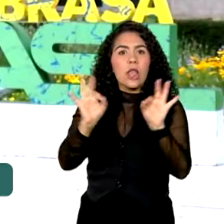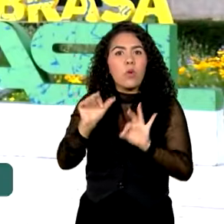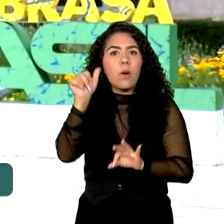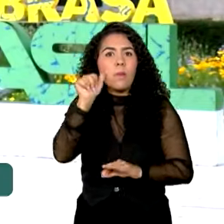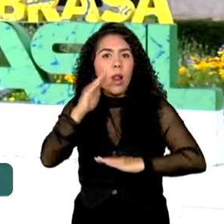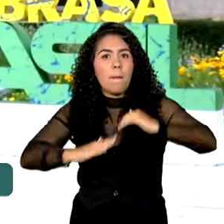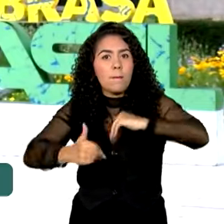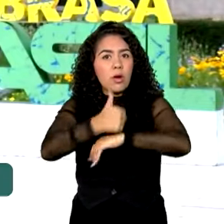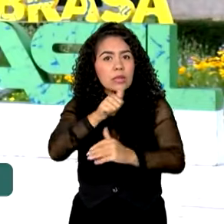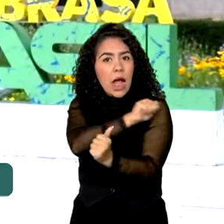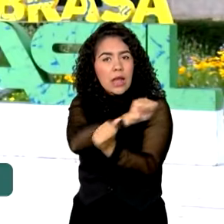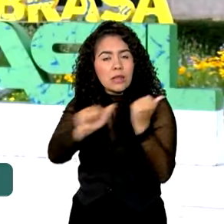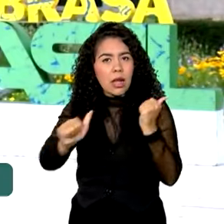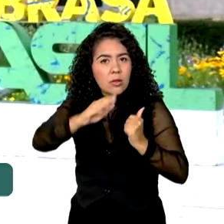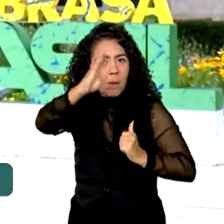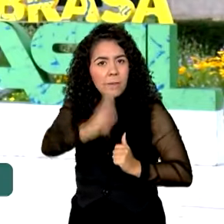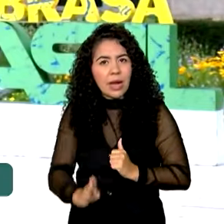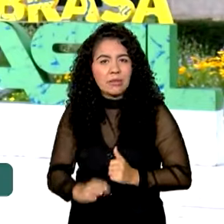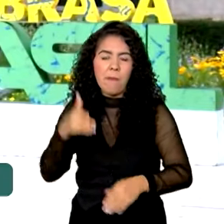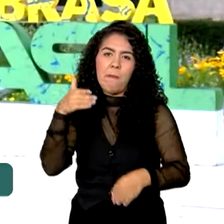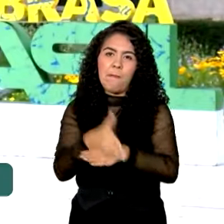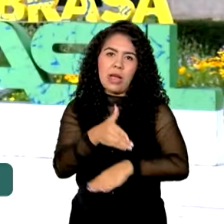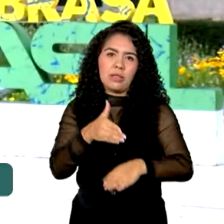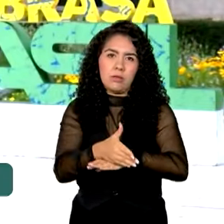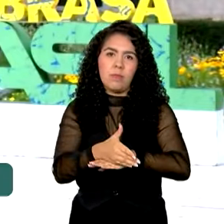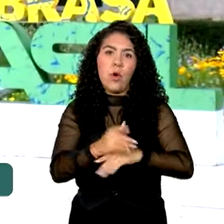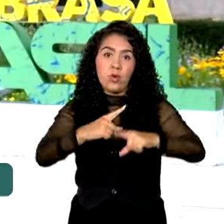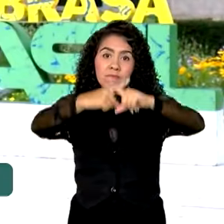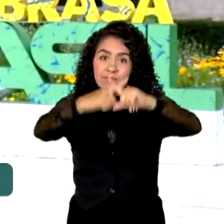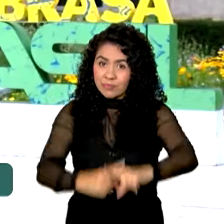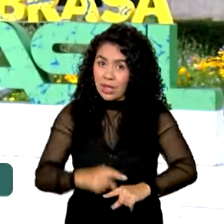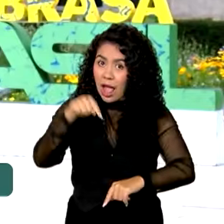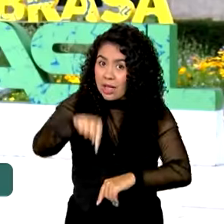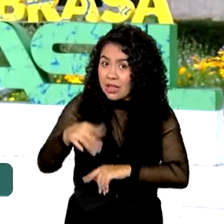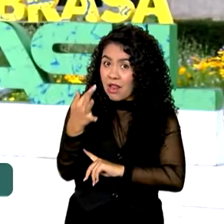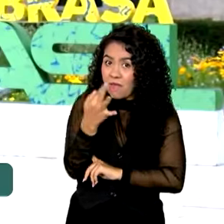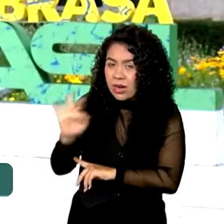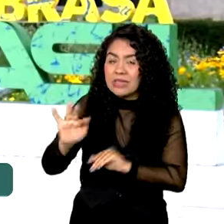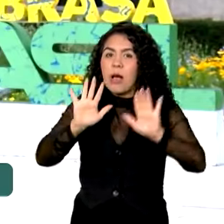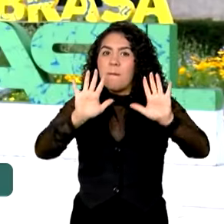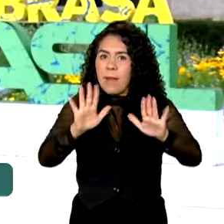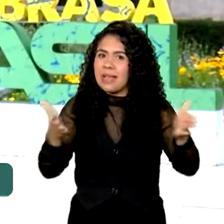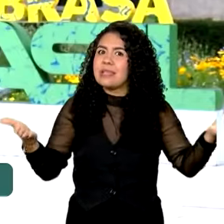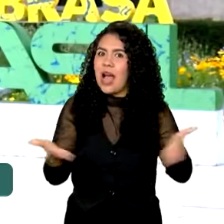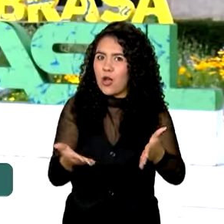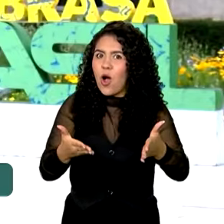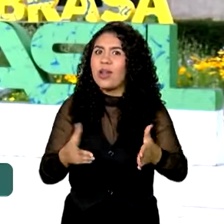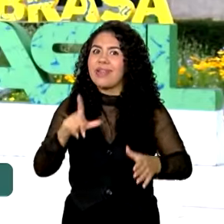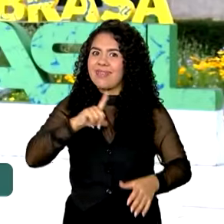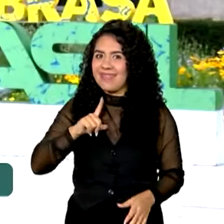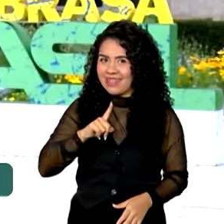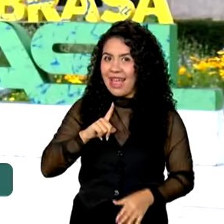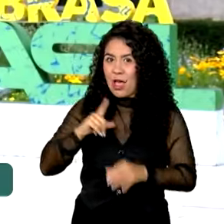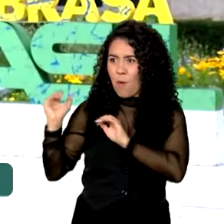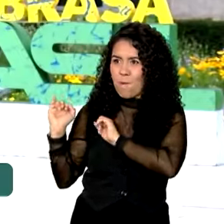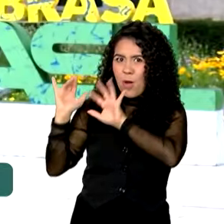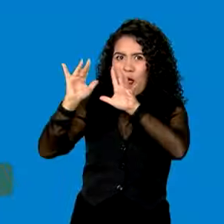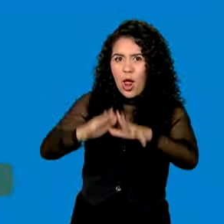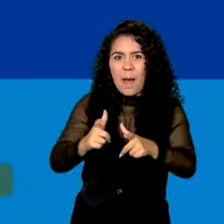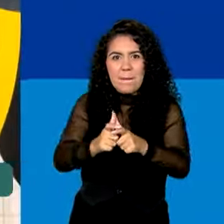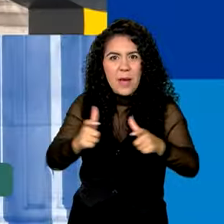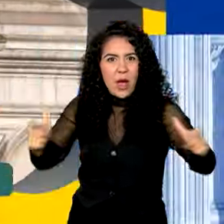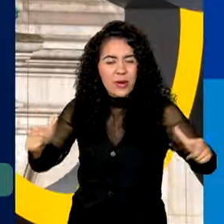brasileira participou dos Jogos na capital francesa. Desta vez, elas não só estão em peso, como são maioria.